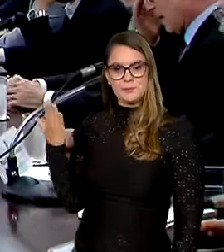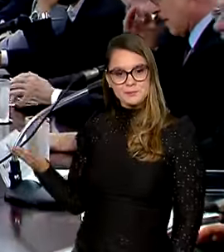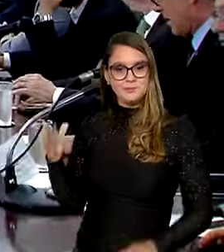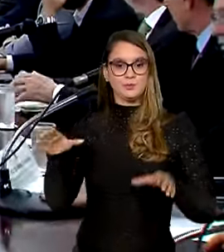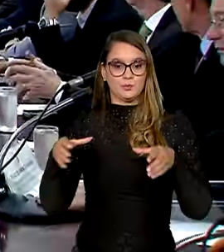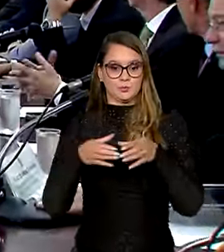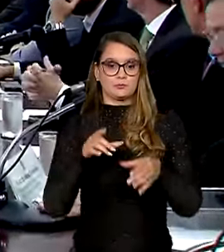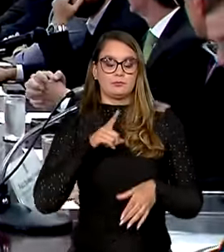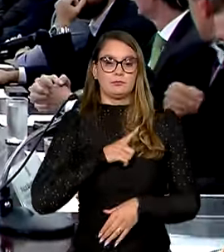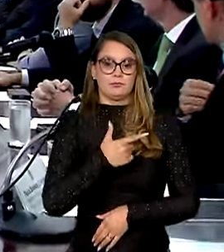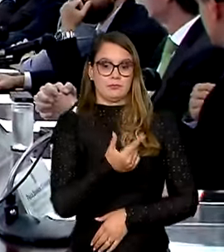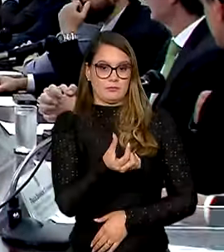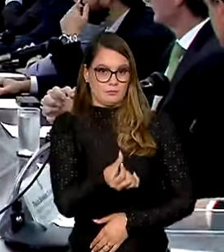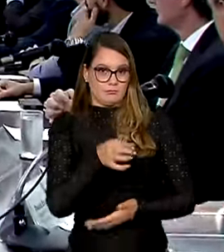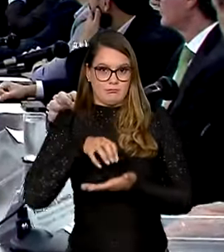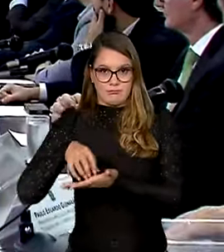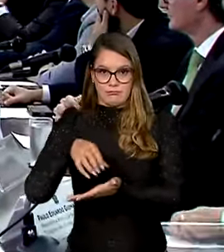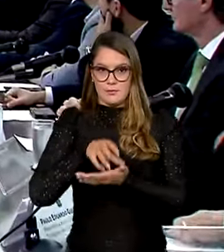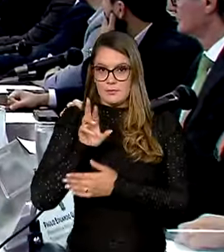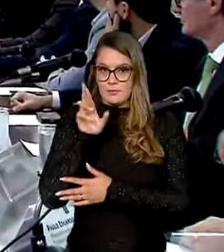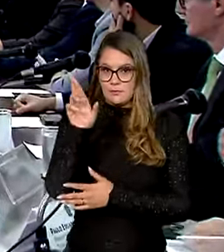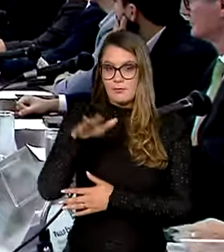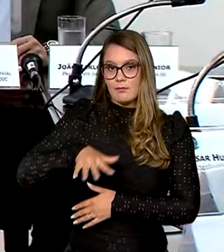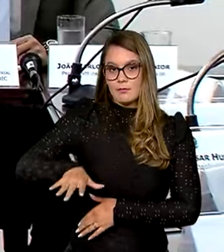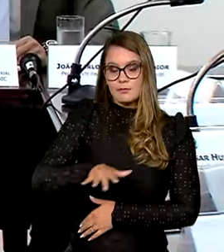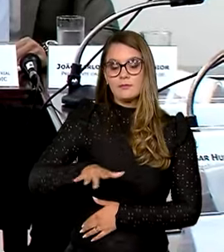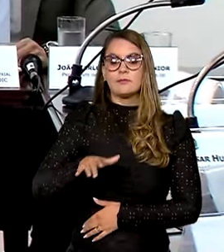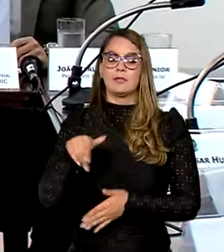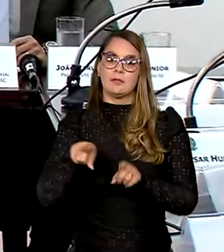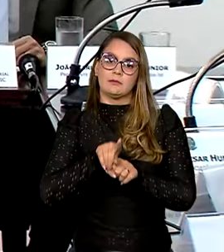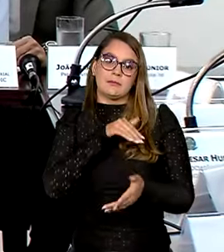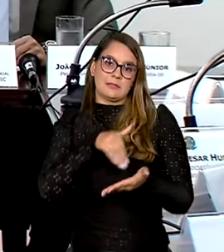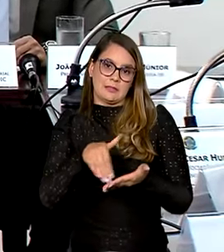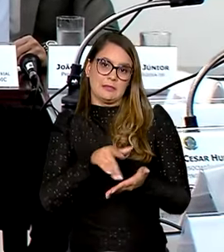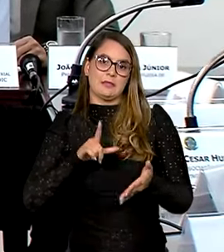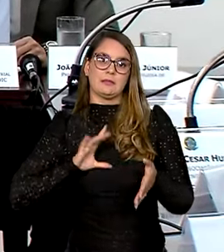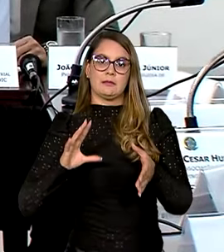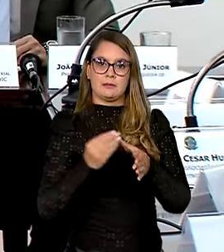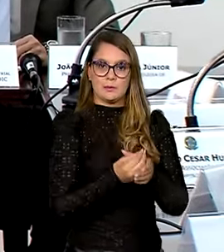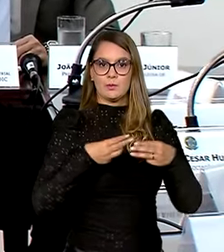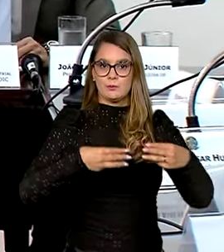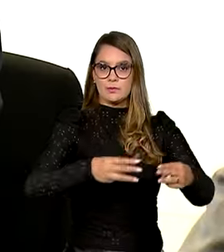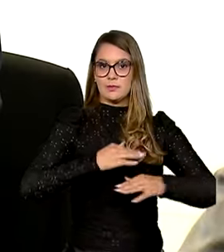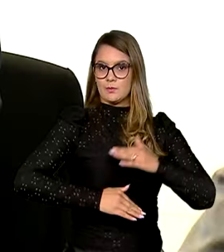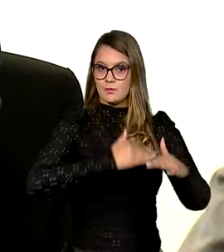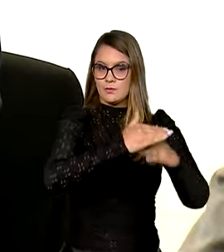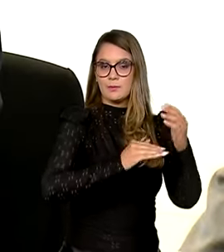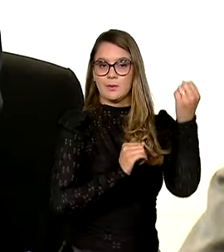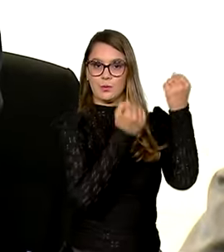colegiado é formado por 26 entidades representantes do setor e secretarias que compõem o Ministério do Desenvolvimento,